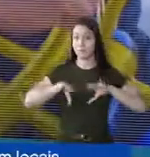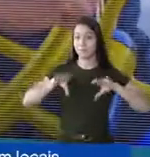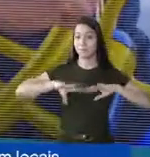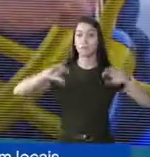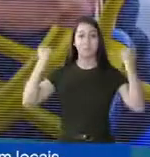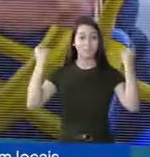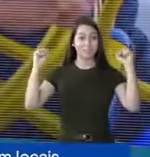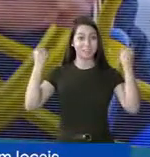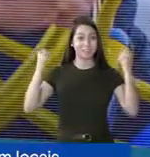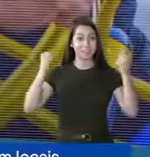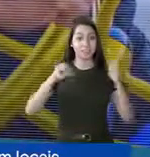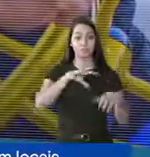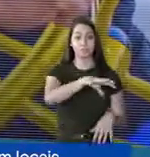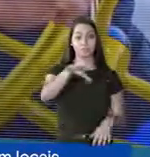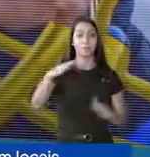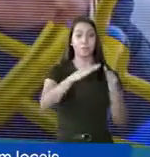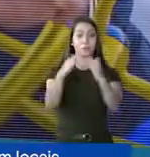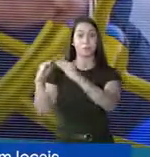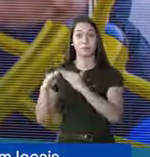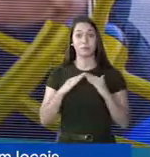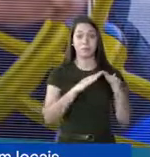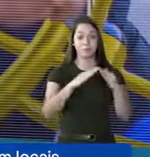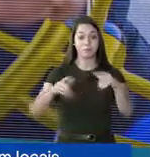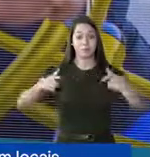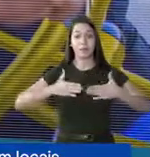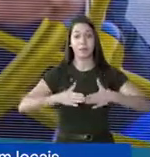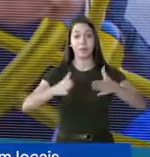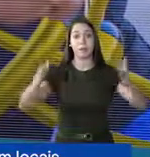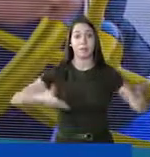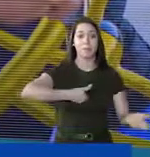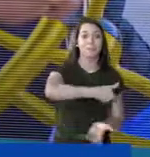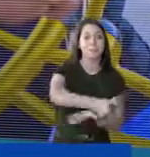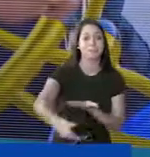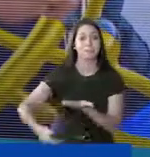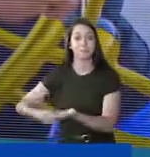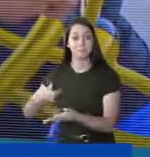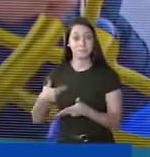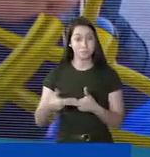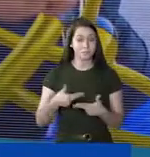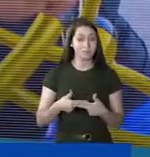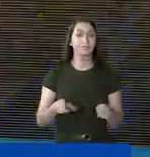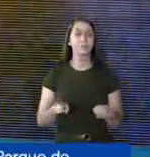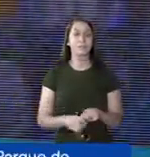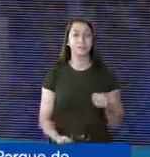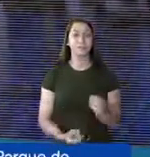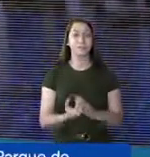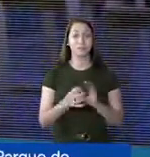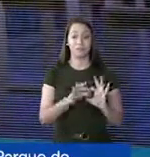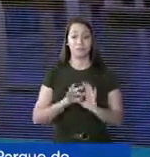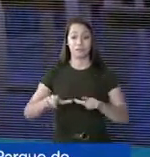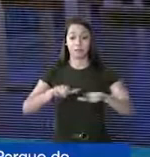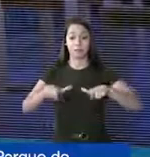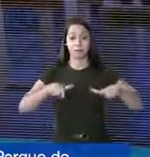Instalação de praças fitness nos bairros para atividade física em locais abertos com uso compartilhado. Criação